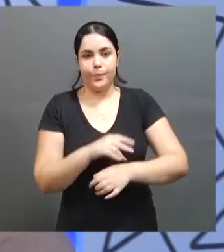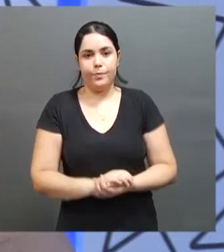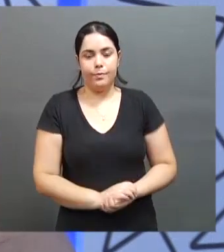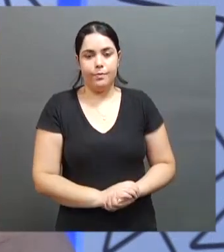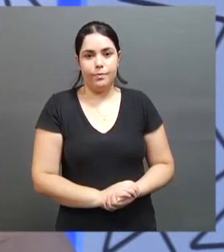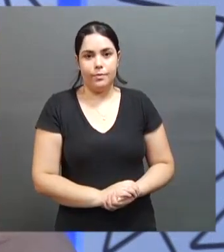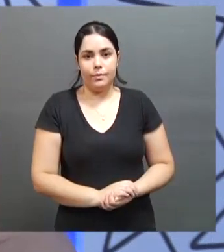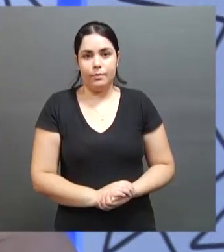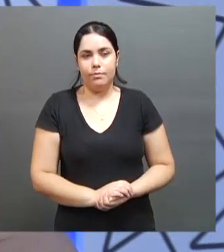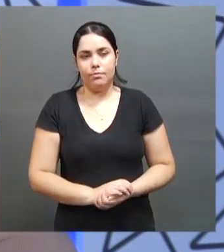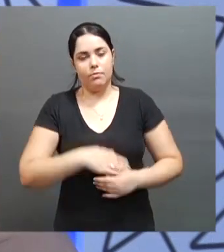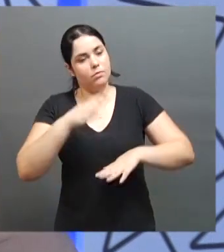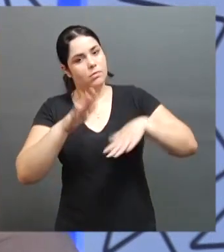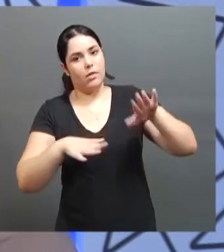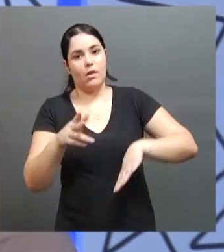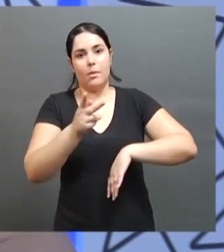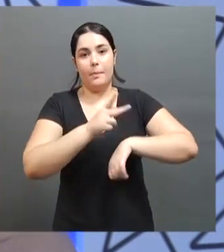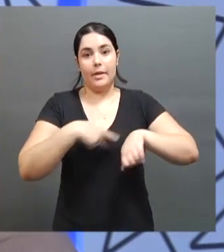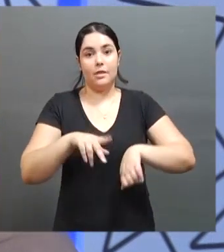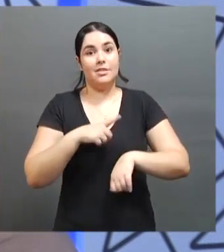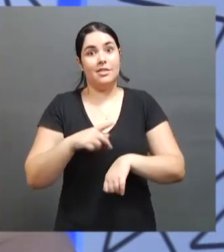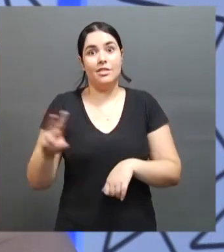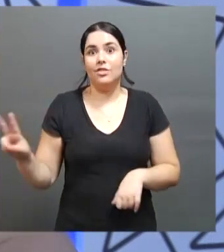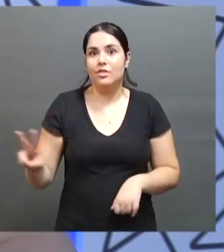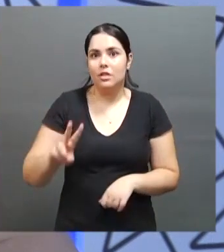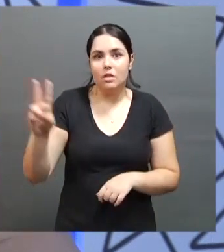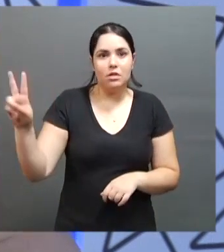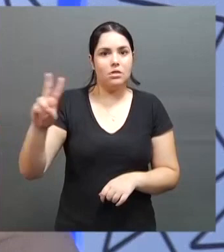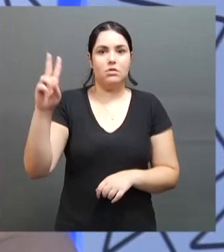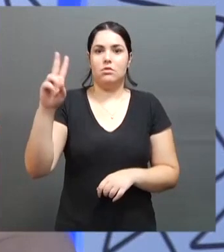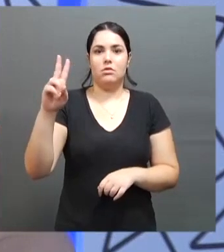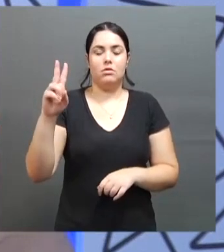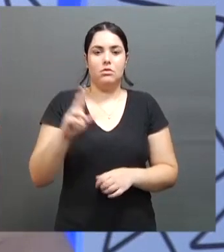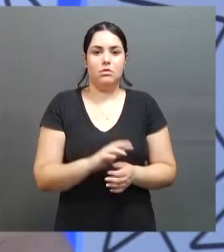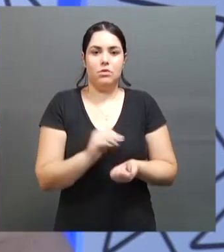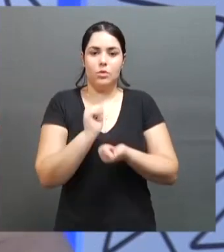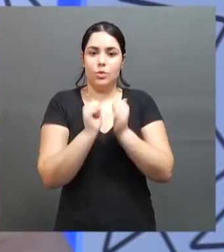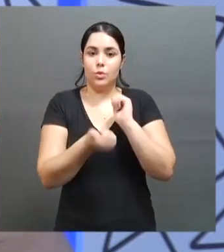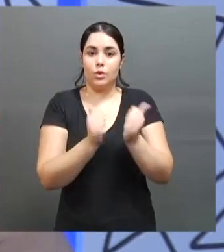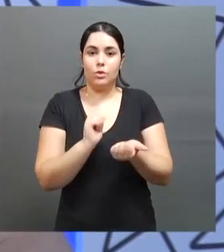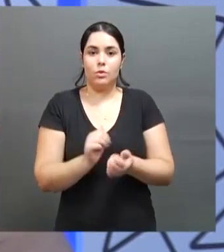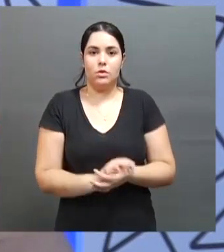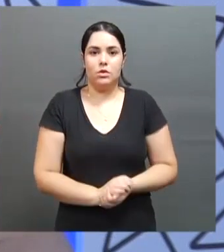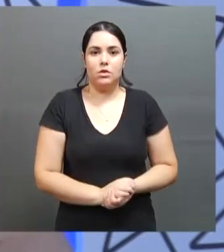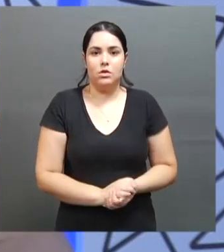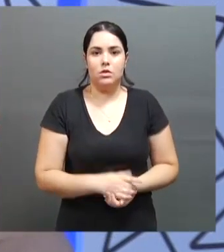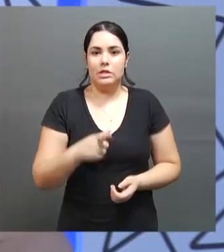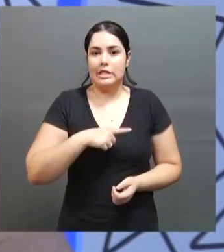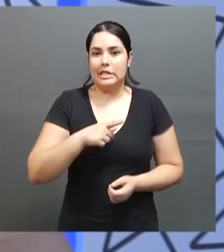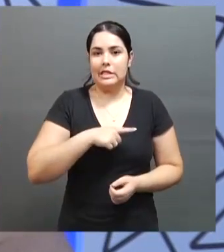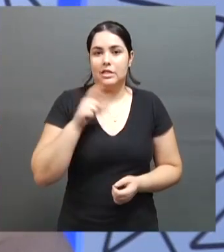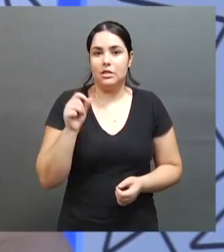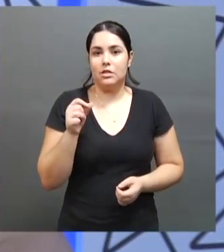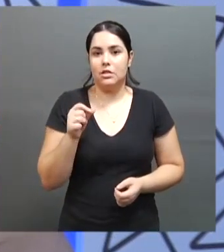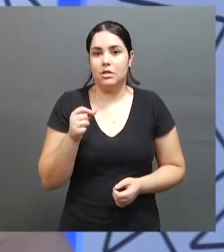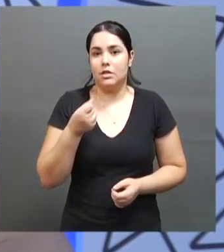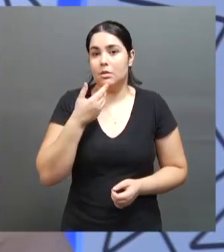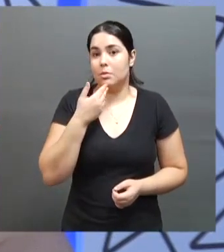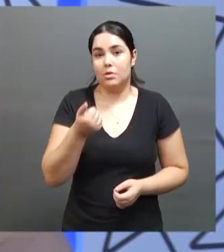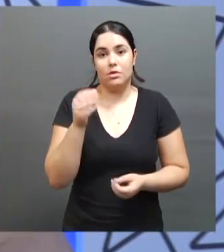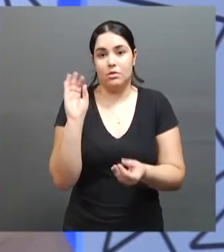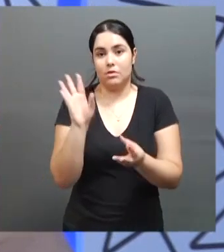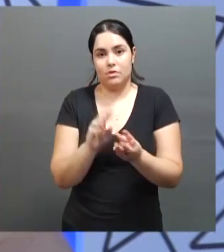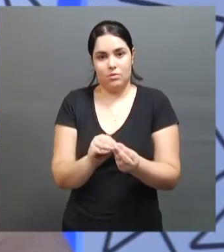países que eles valorizam tanto o esporte na Universidade. E são os países que geralmente têm os melhores